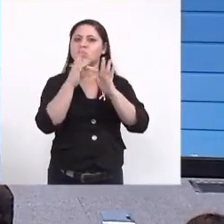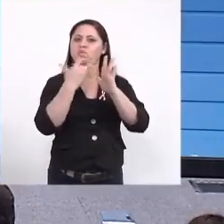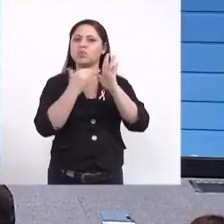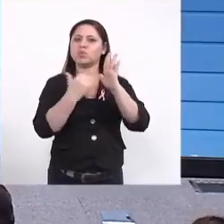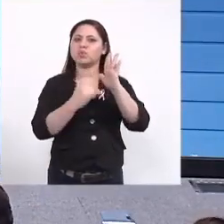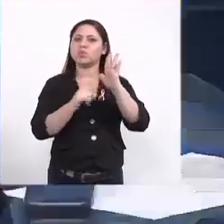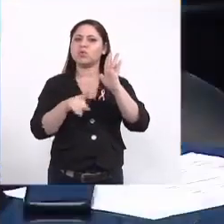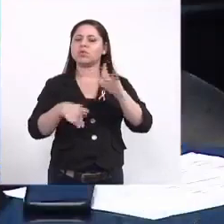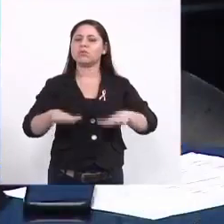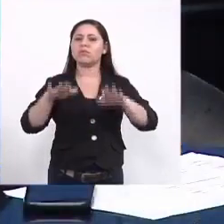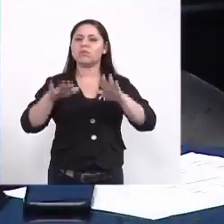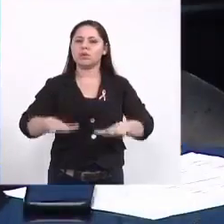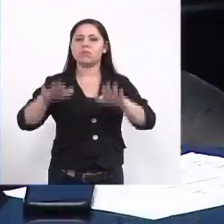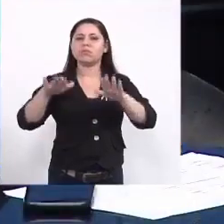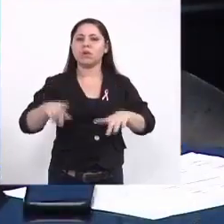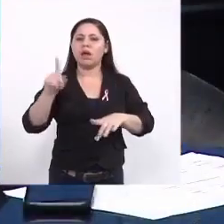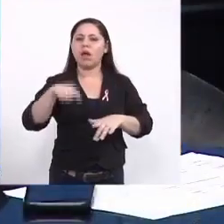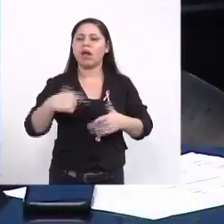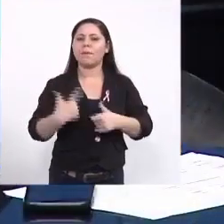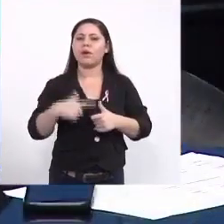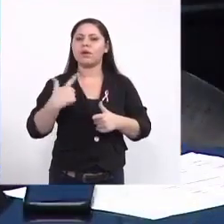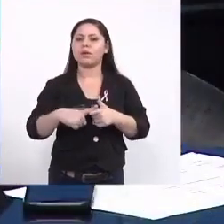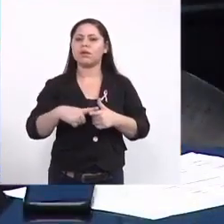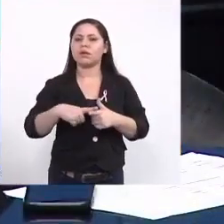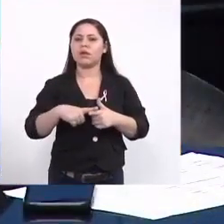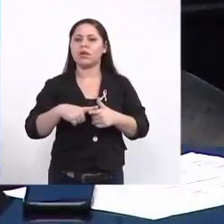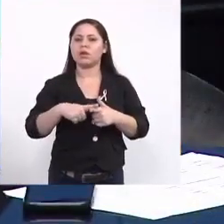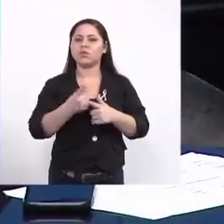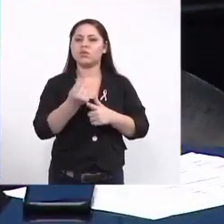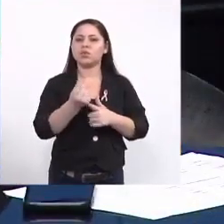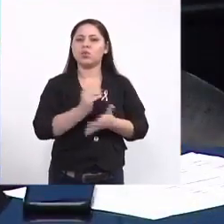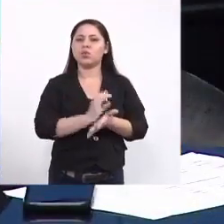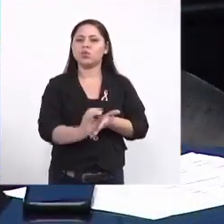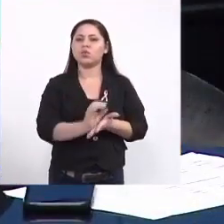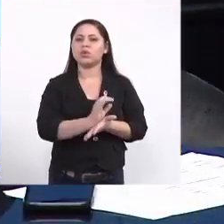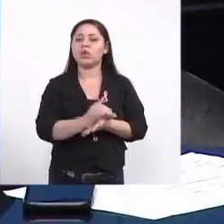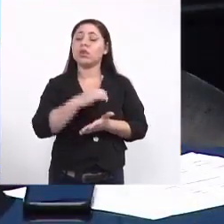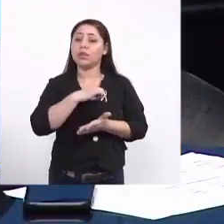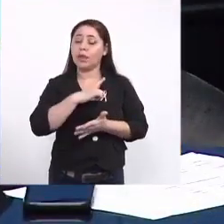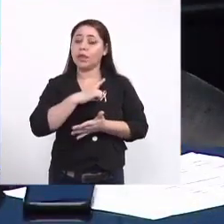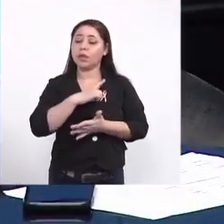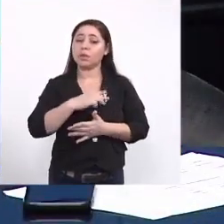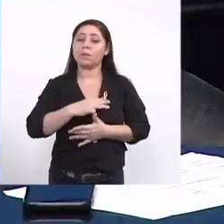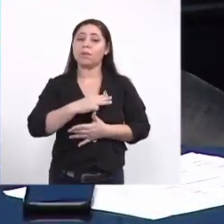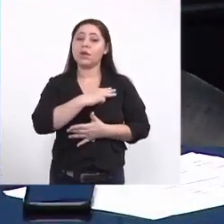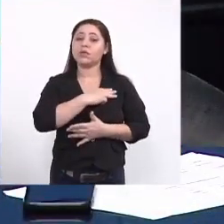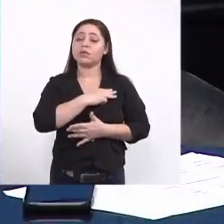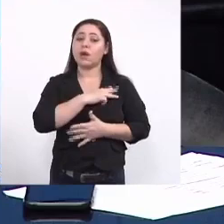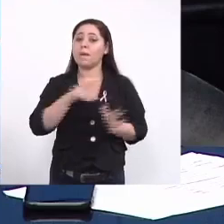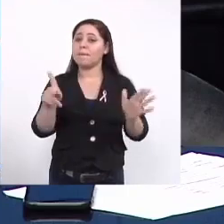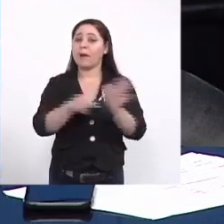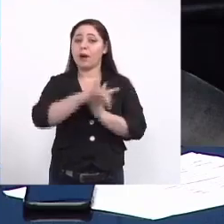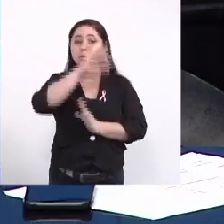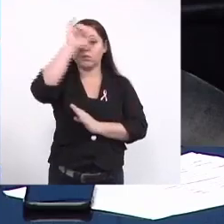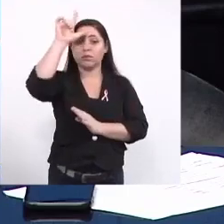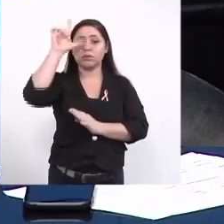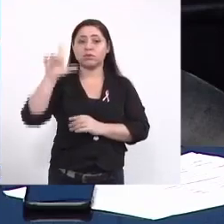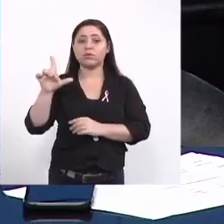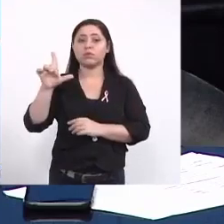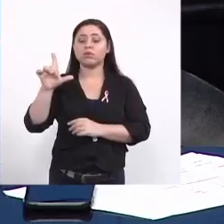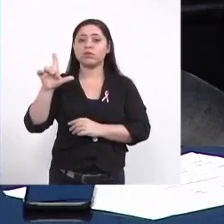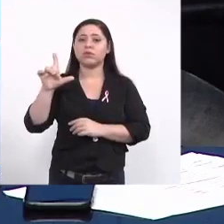bandeira bueno a questão do custeio né nós temos um ministro que é aqui do Mato Grosso do Sul